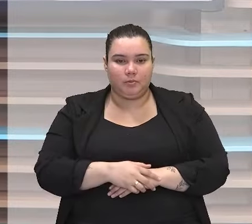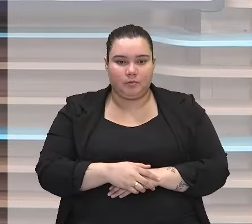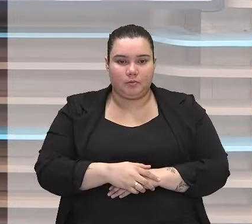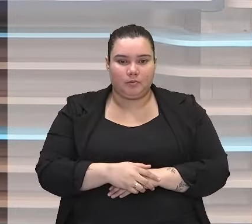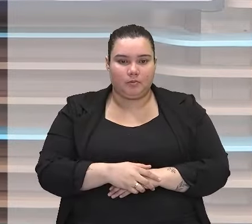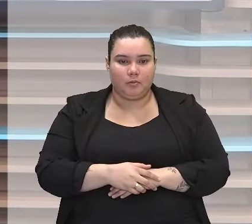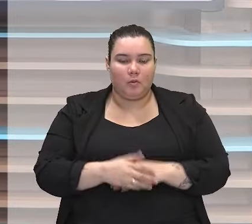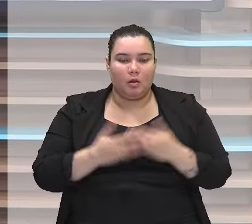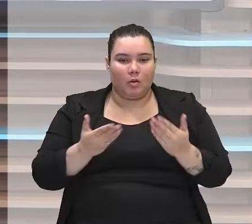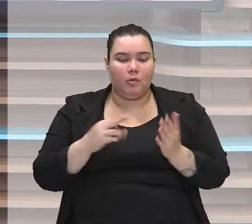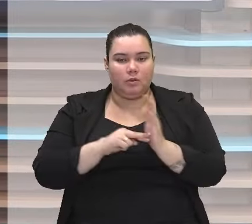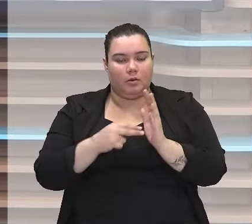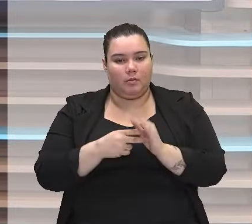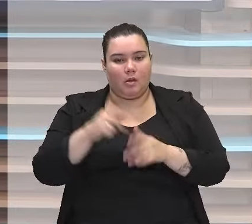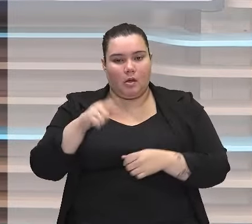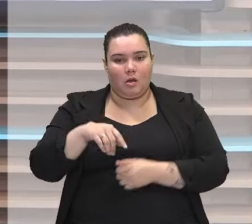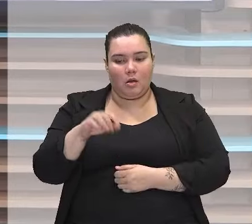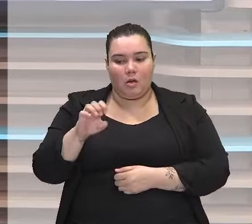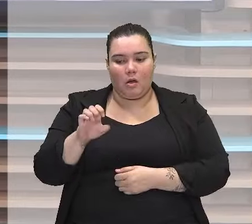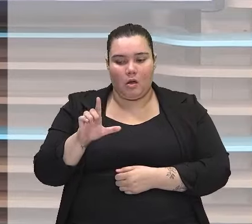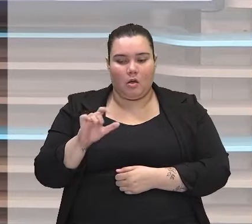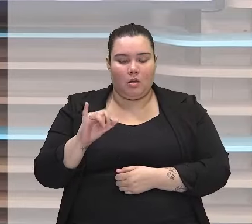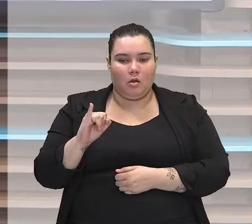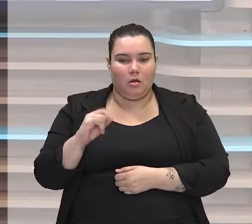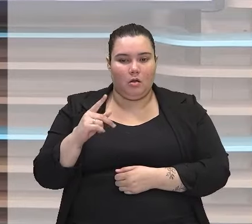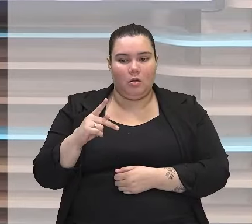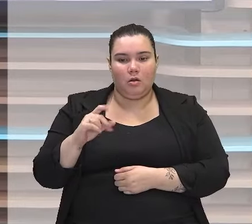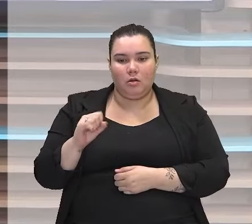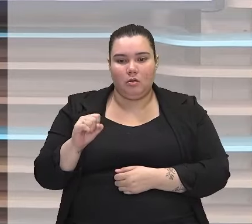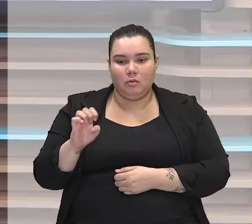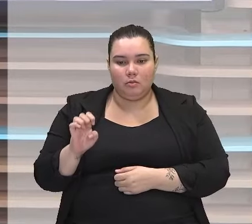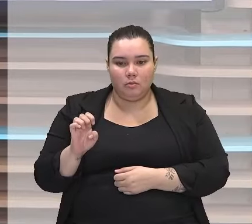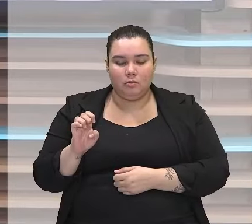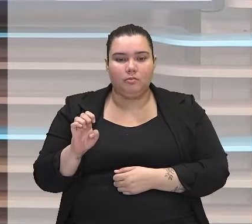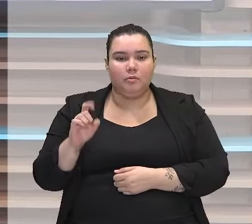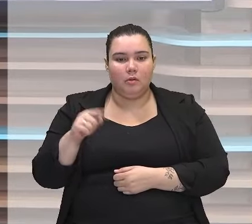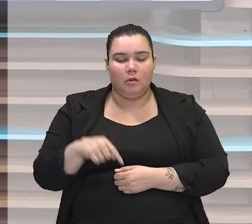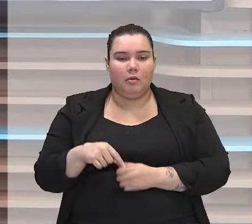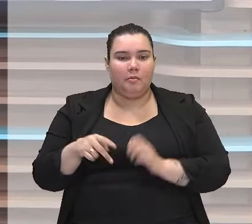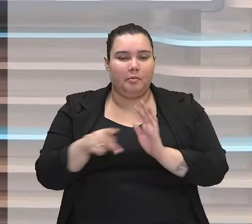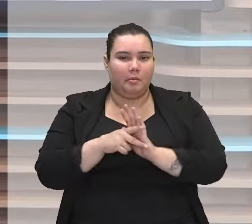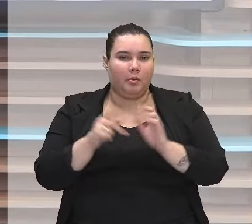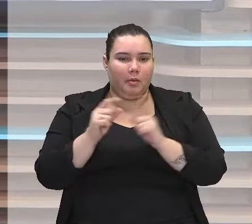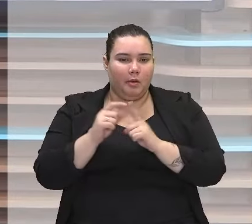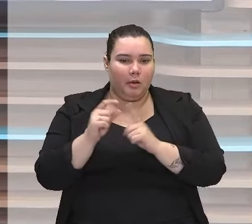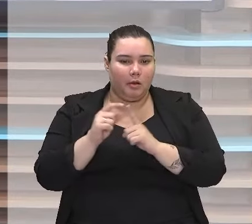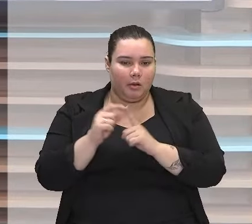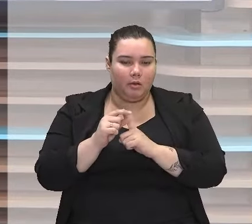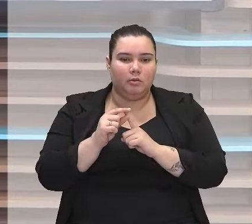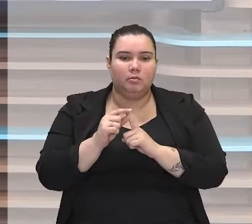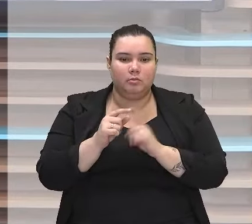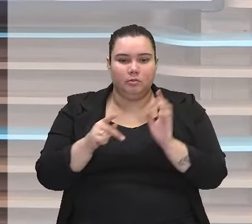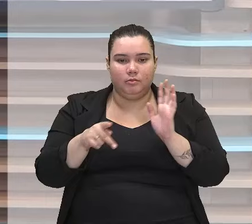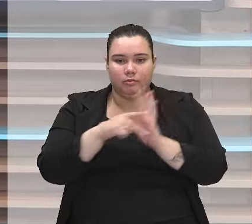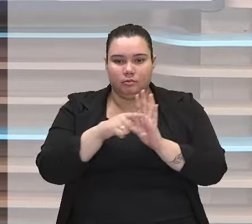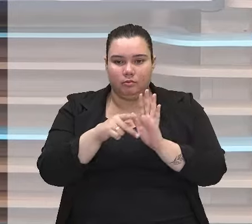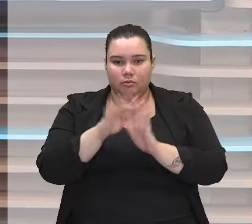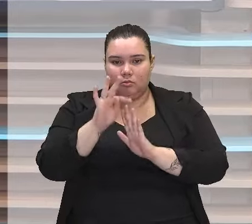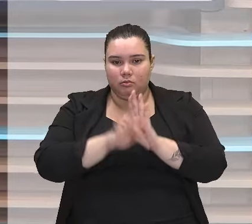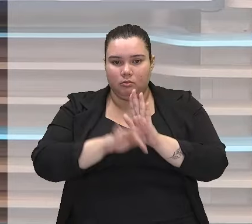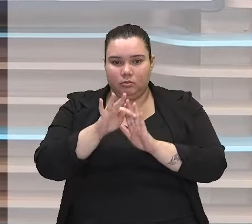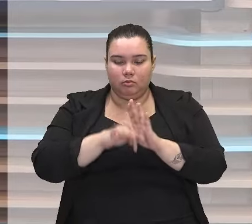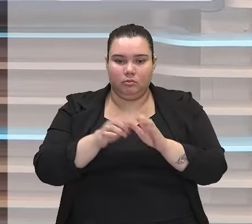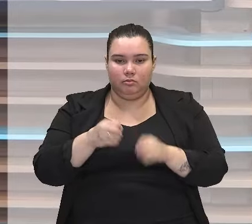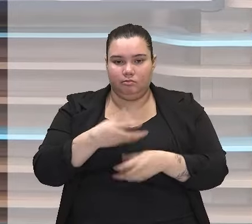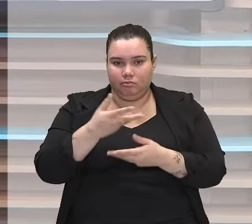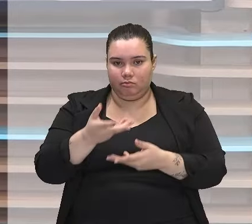caso de elipse, quando a gente omite determinados elementos, determinadas palavras, para tornar o texto mais